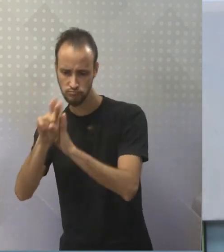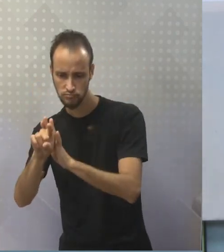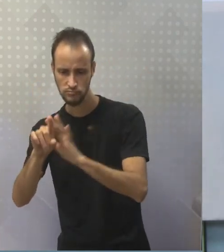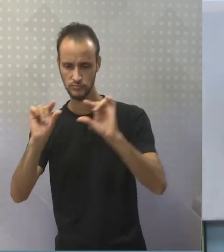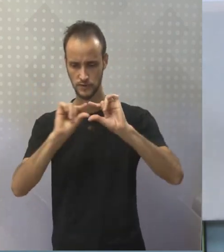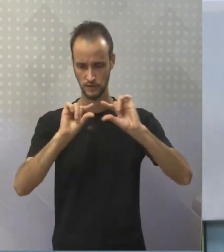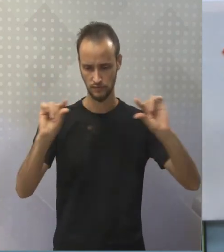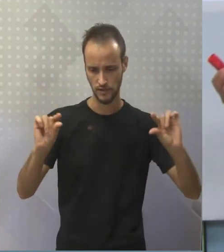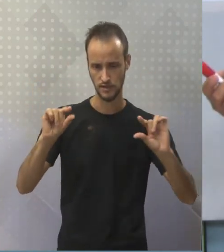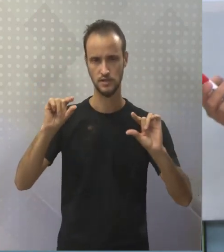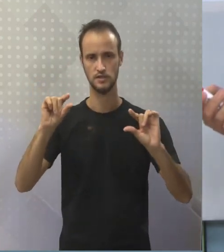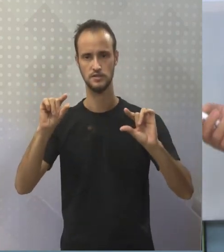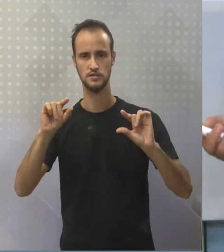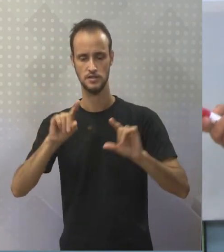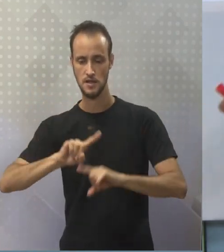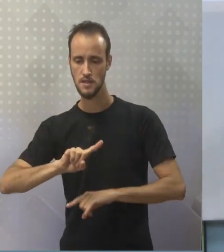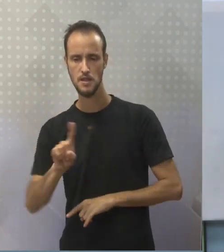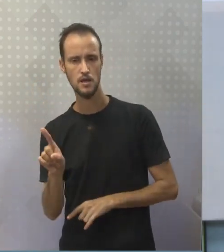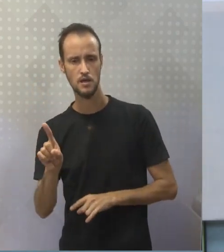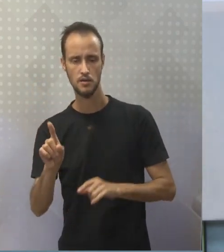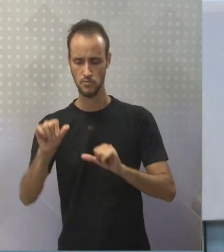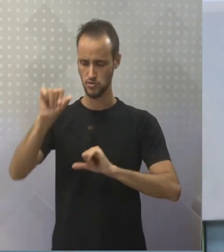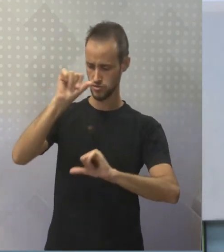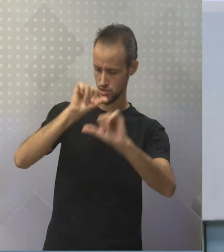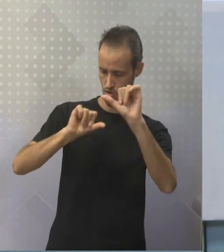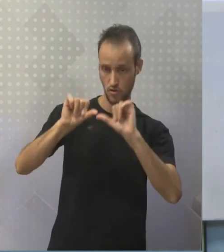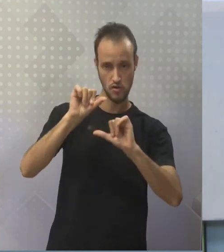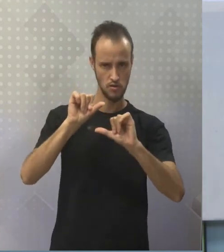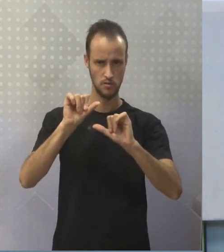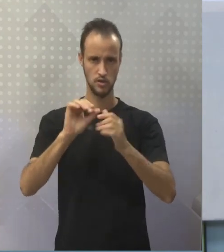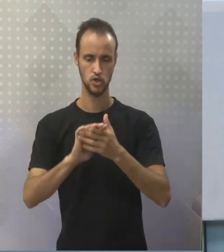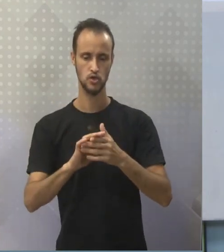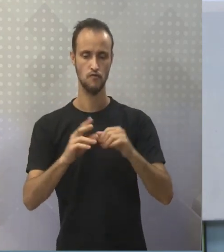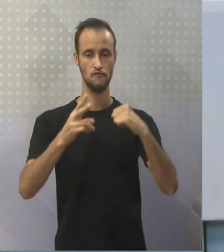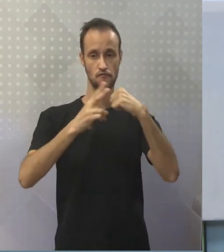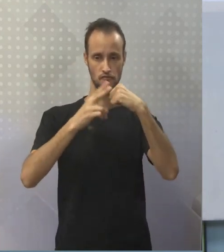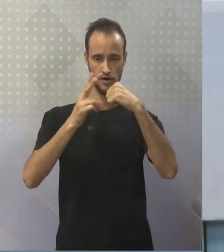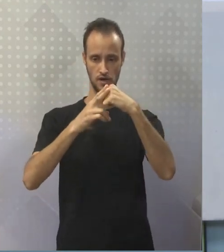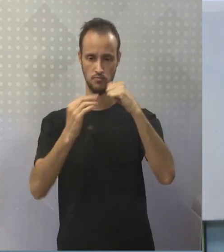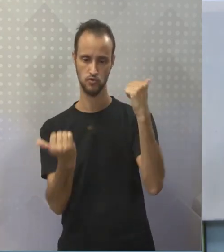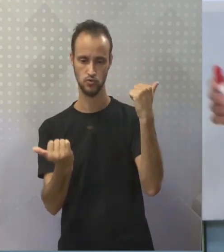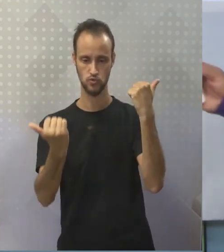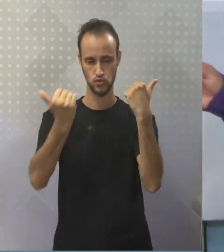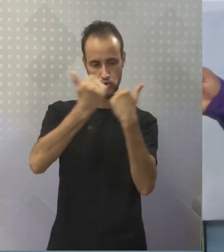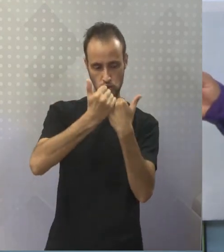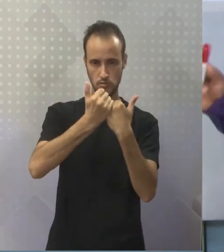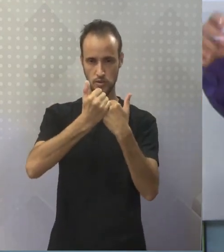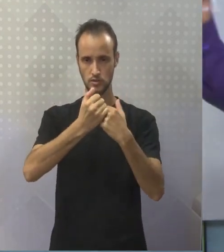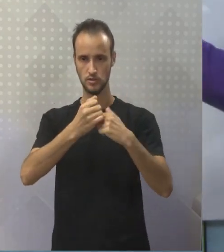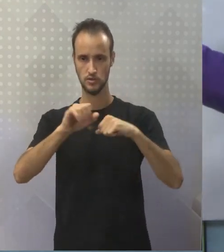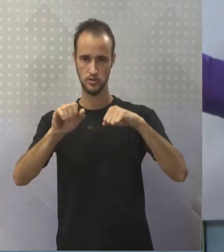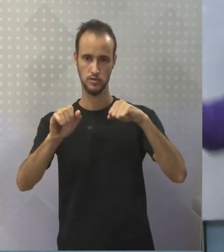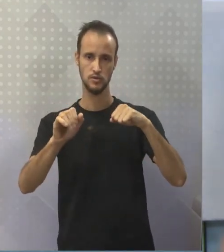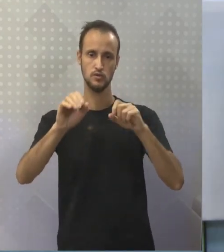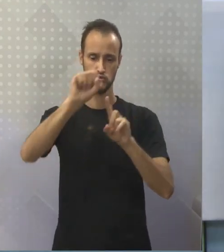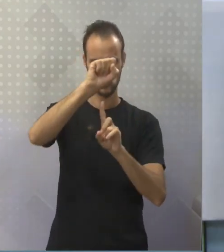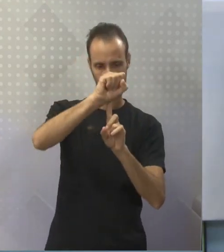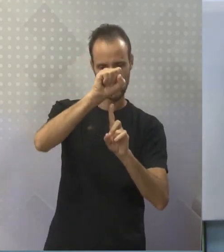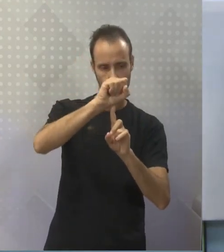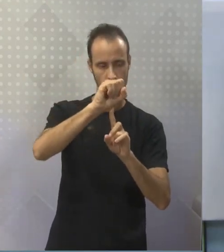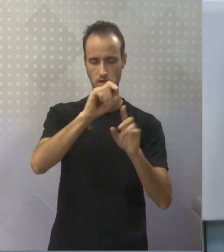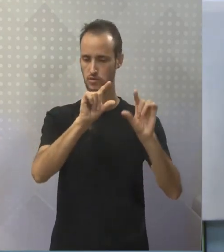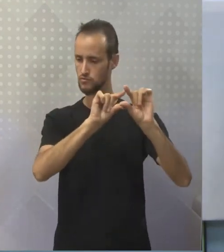para transformar da afirmativa para interrogativa, troca o verbo auxiliar pelo sujeito e repete a frase, colocando